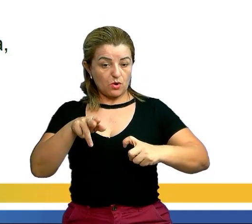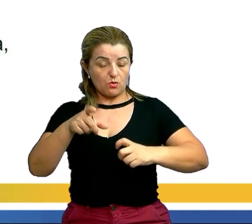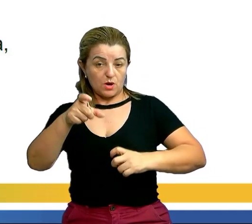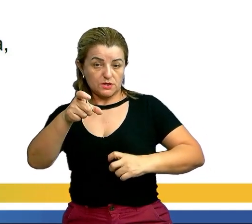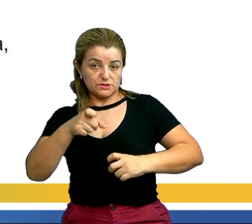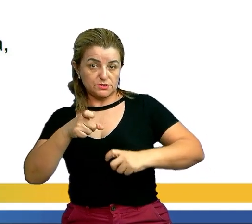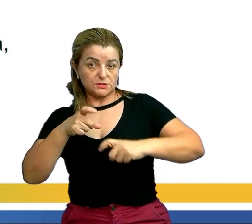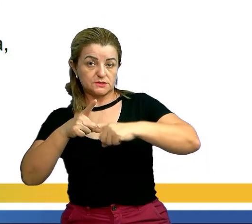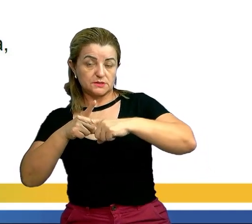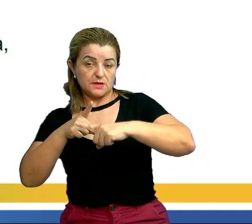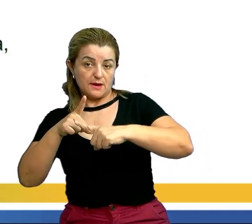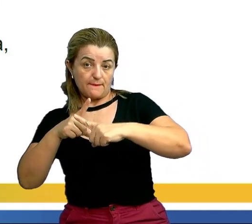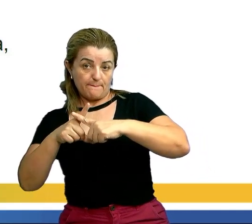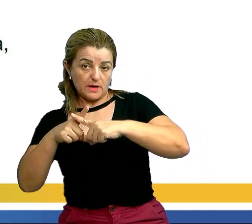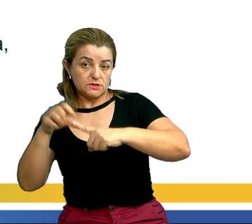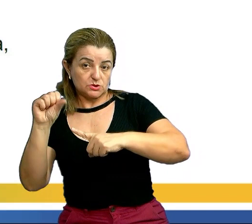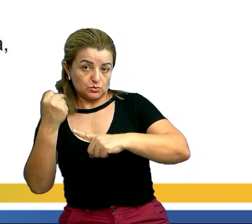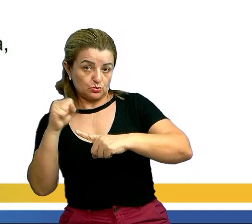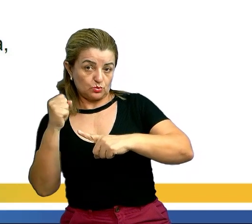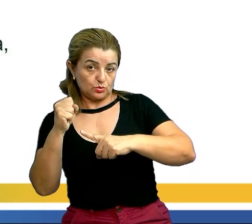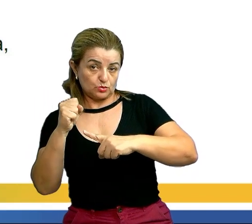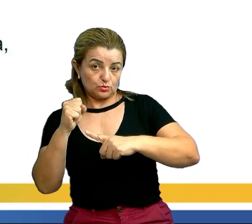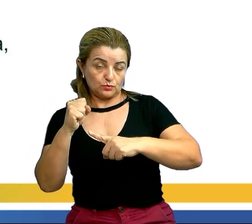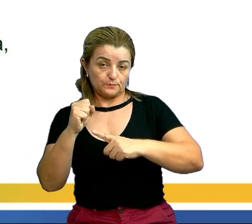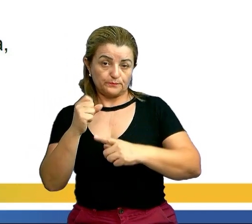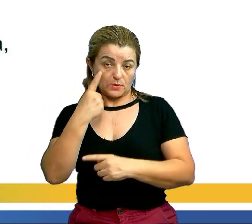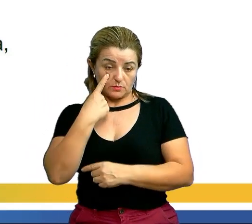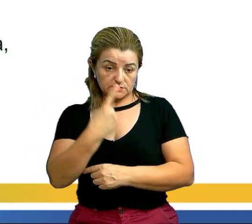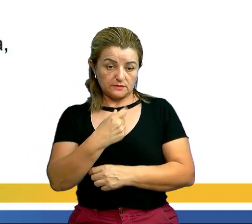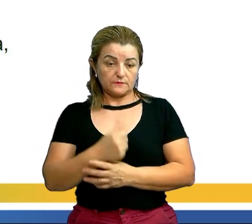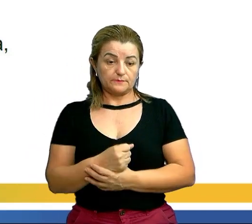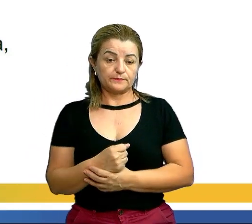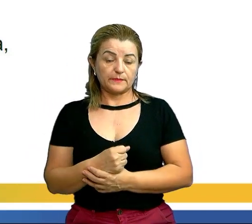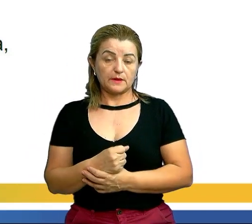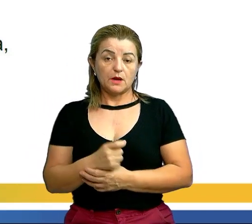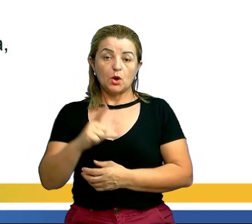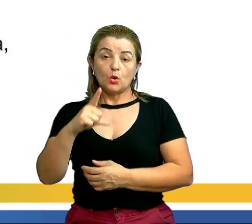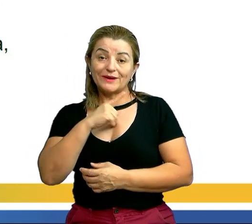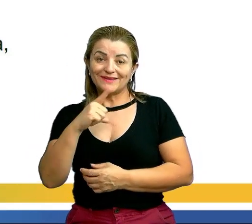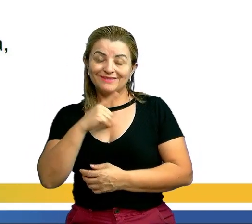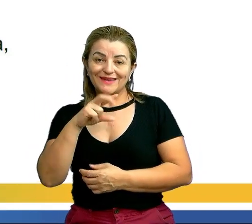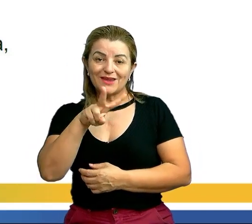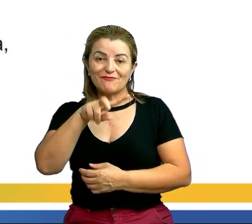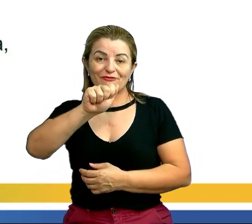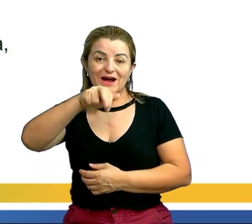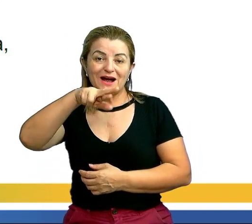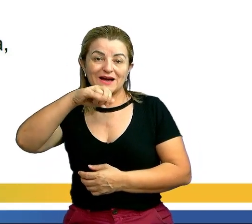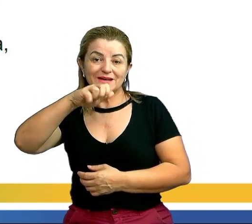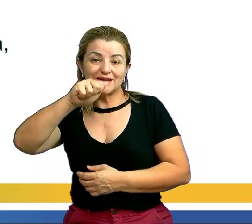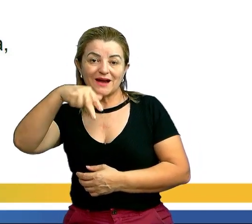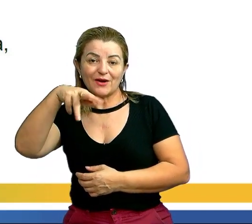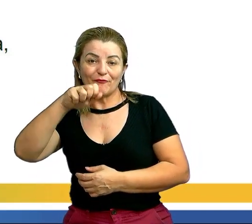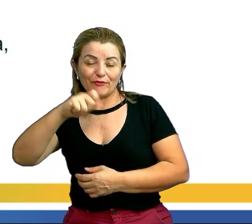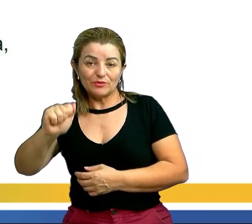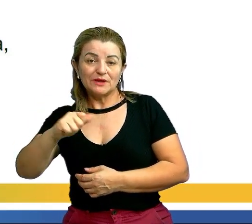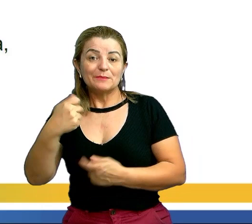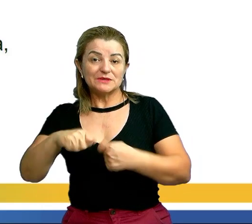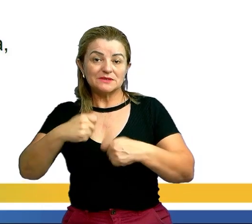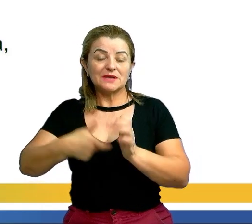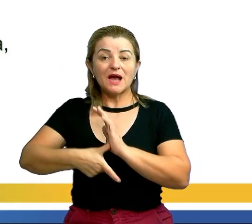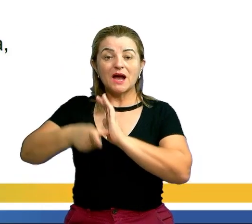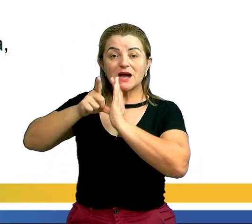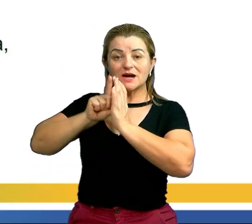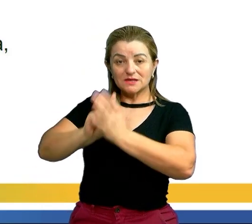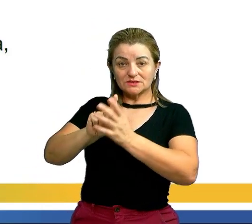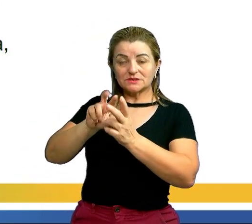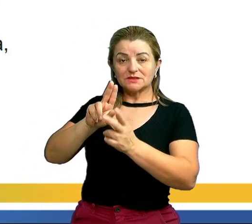variável não pode ficar depois da igualdade. Bora repetir? O que tem variável tem que estar antes da igualdade. Como ele está